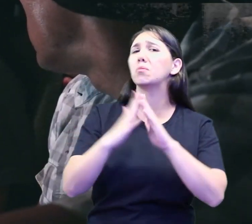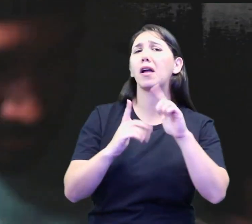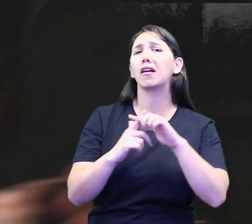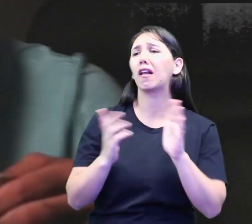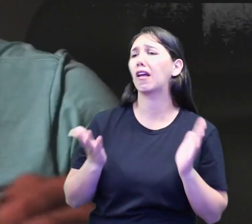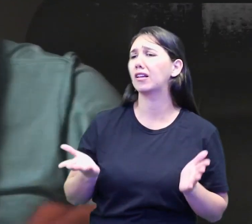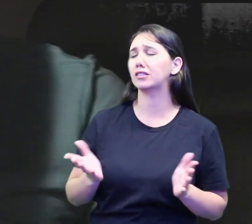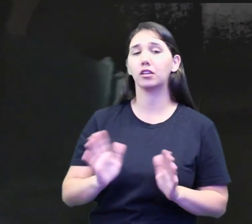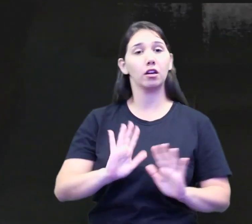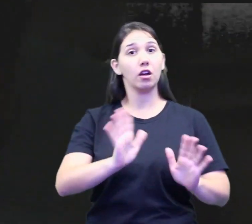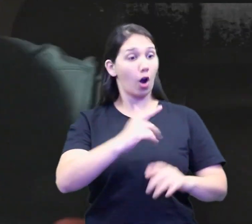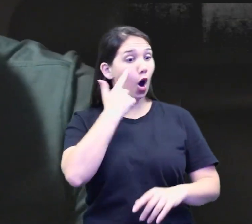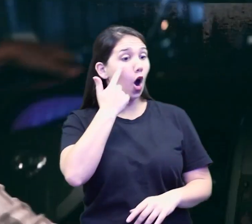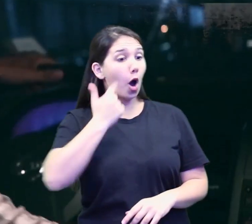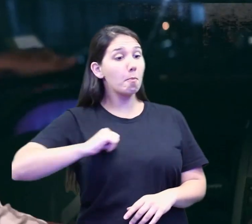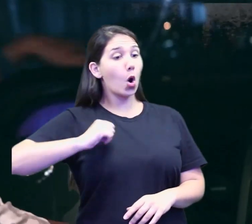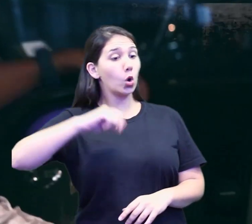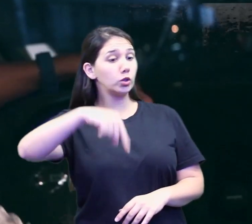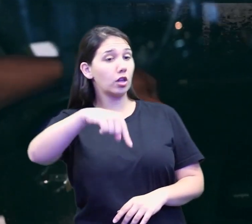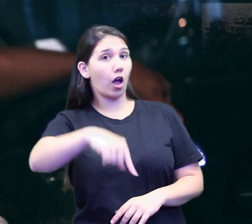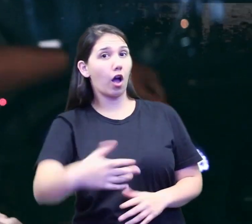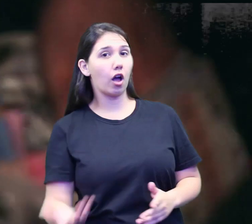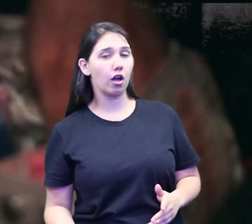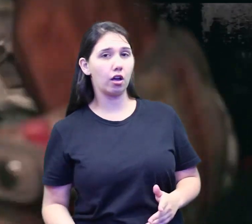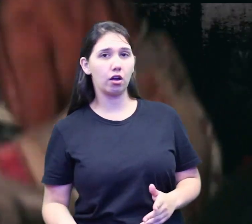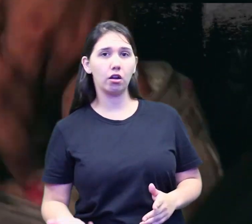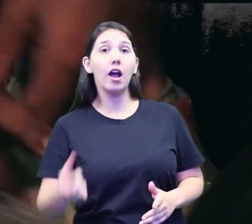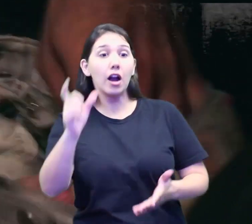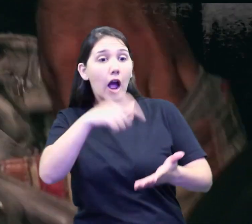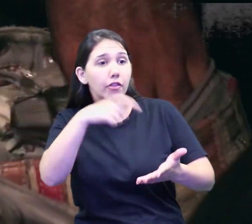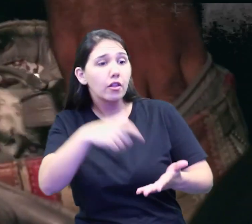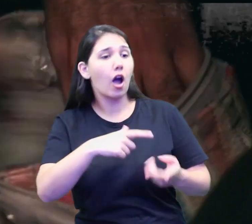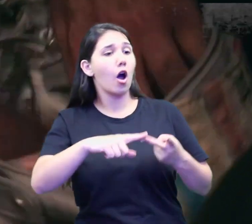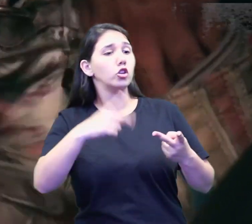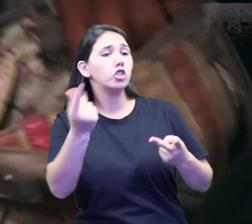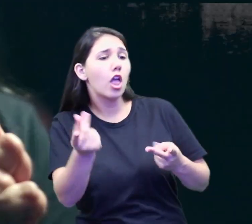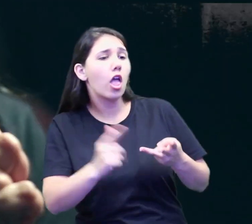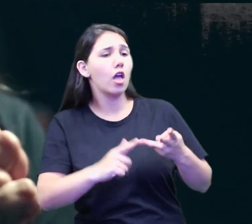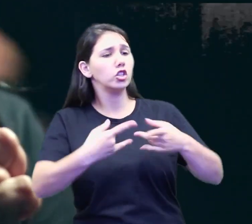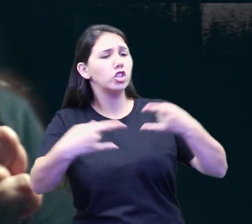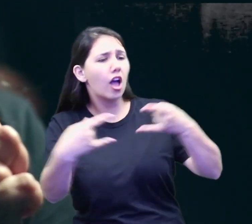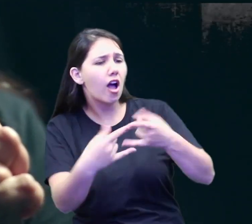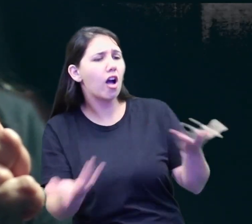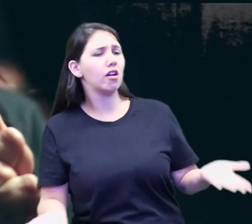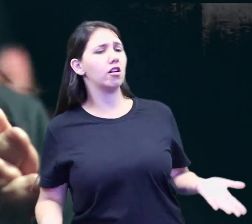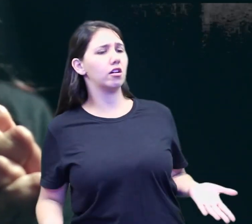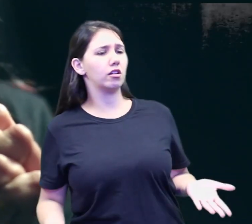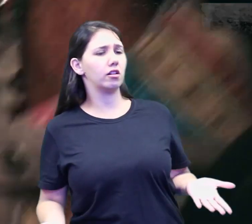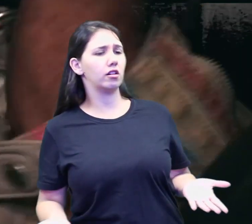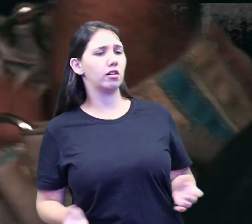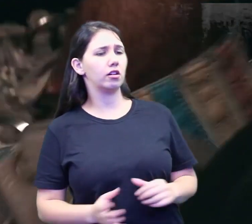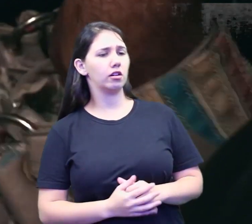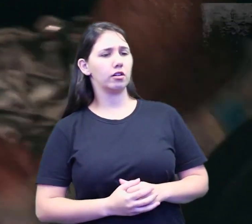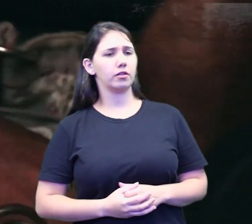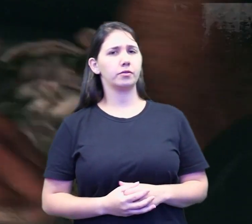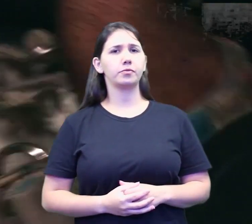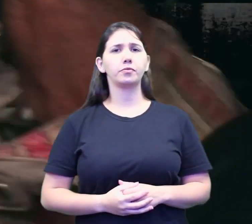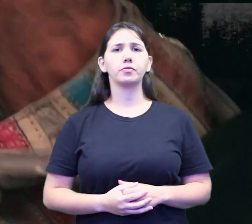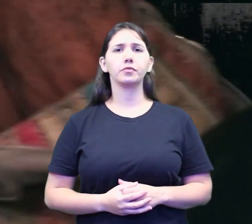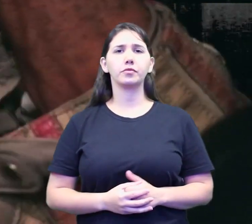pra igreja. Mano, a bolsa dela está aqui, cara. Cartão de crédito, dinheiro, talão de cheque, cara.